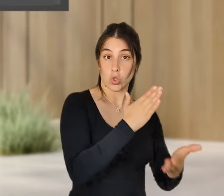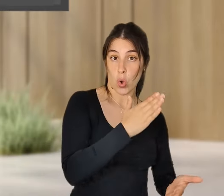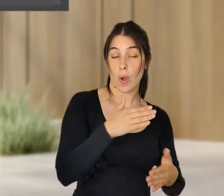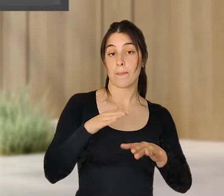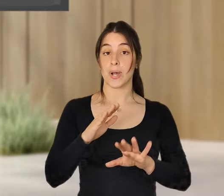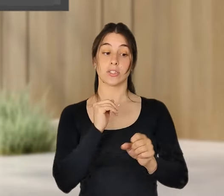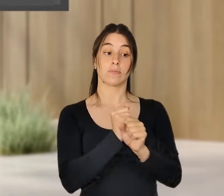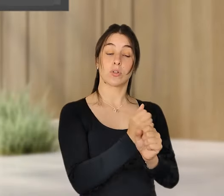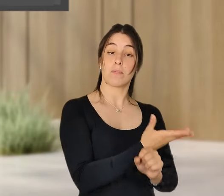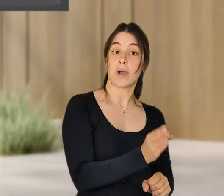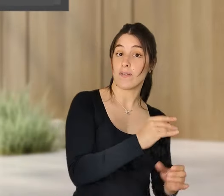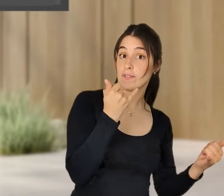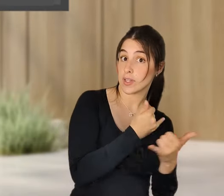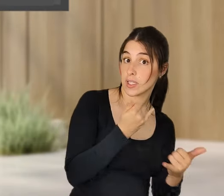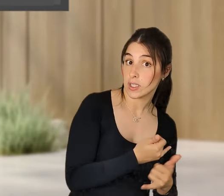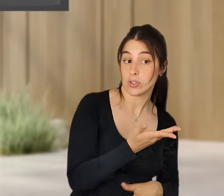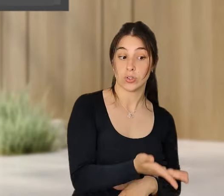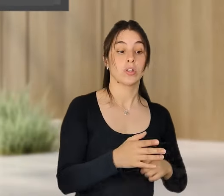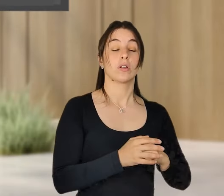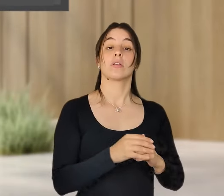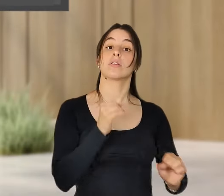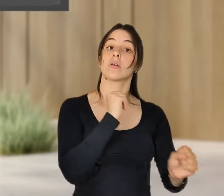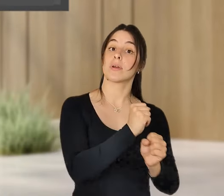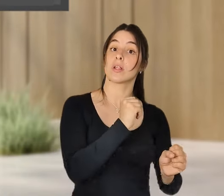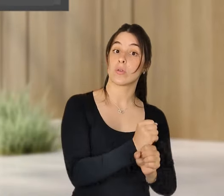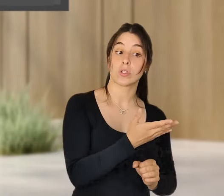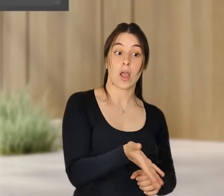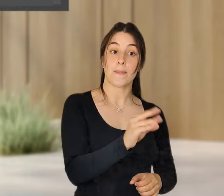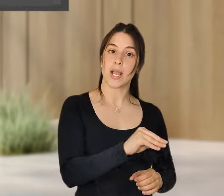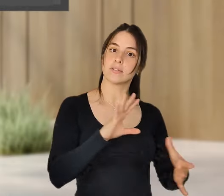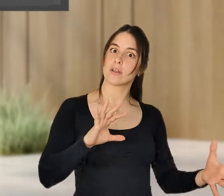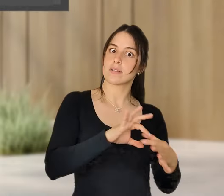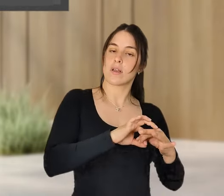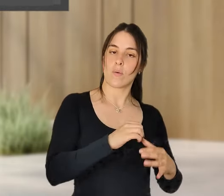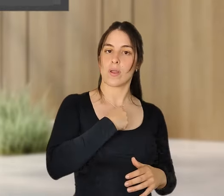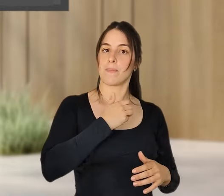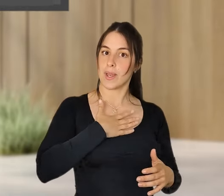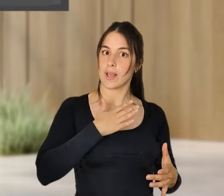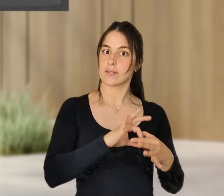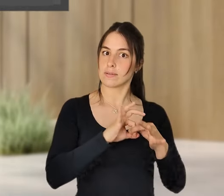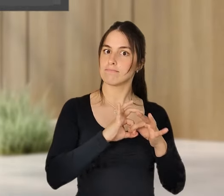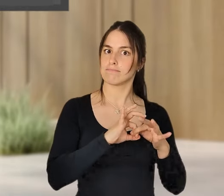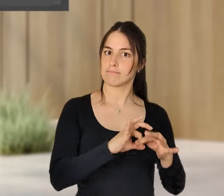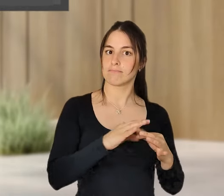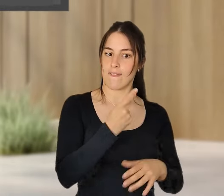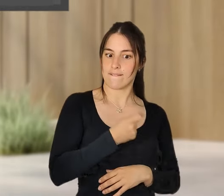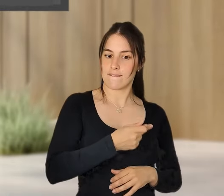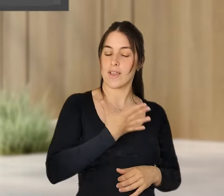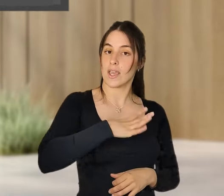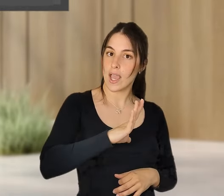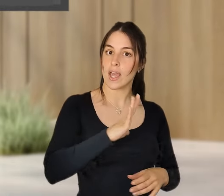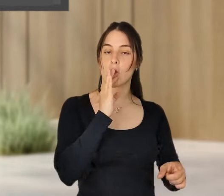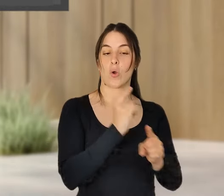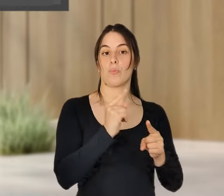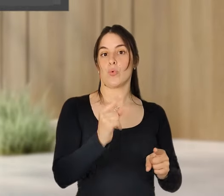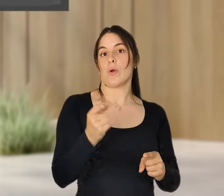estão muito mais felizes, sentem que estão muito mais apegados à empresa, não é? Porque valorizam muito, porque são